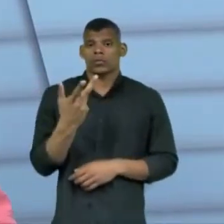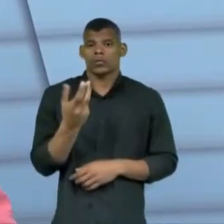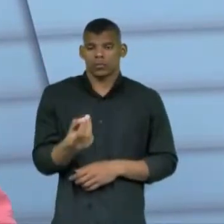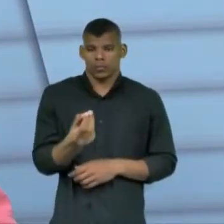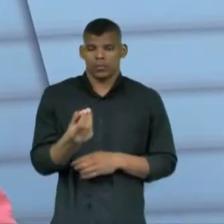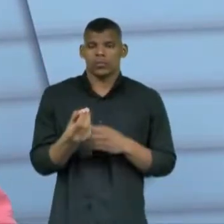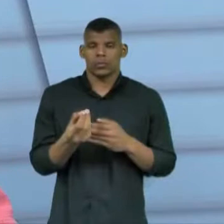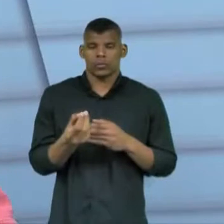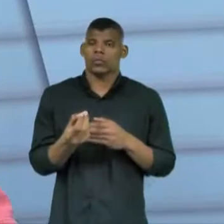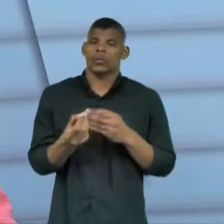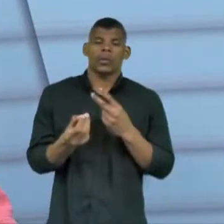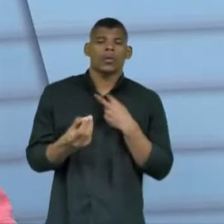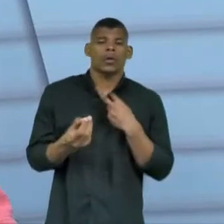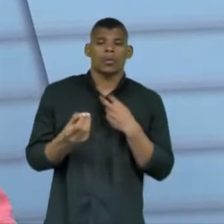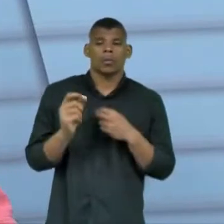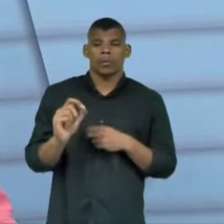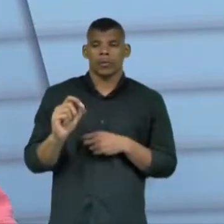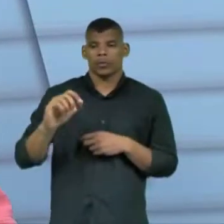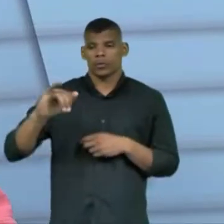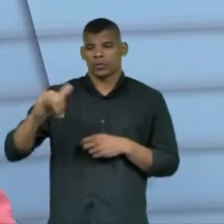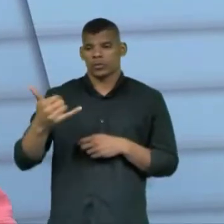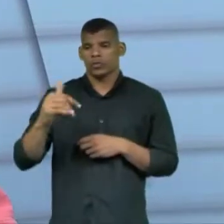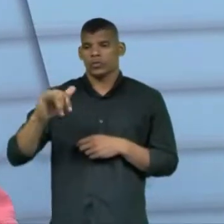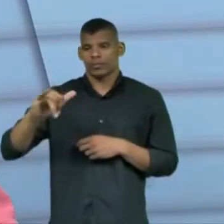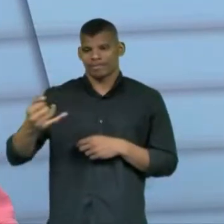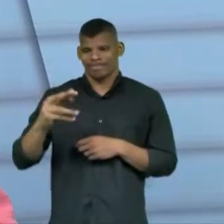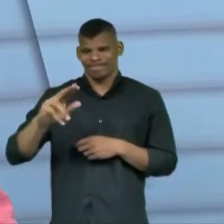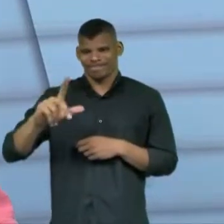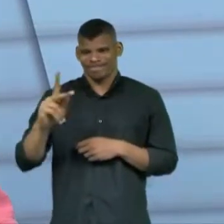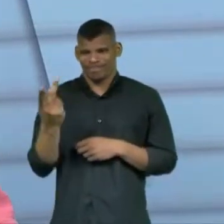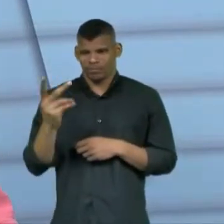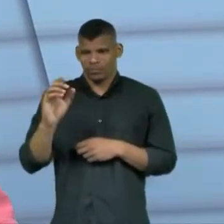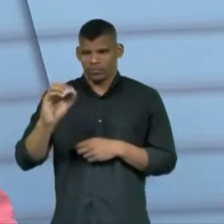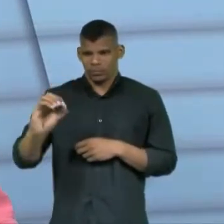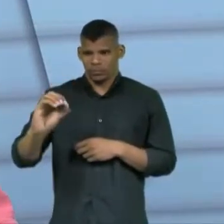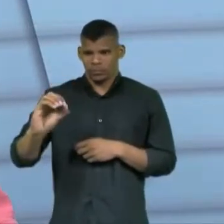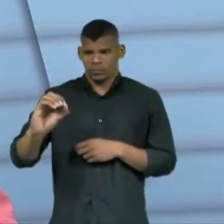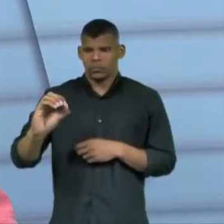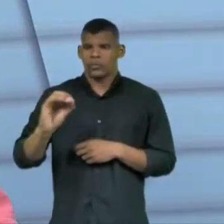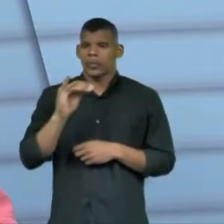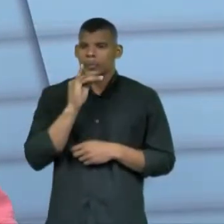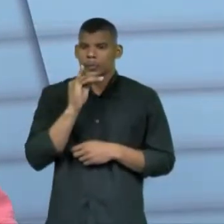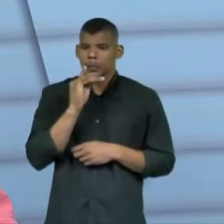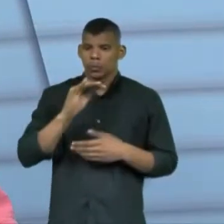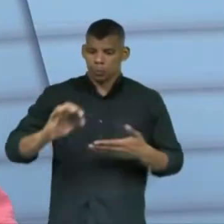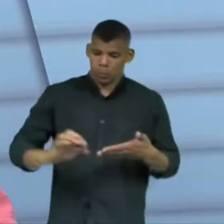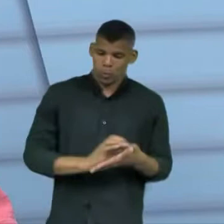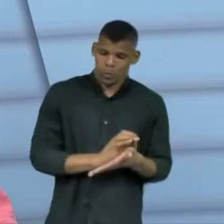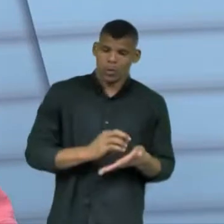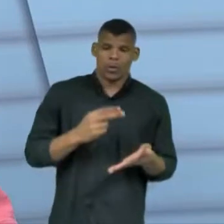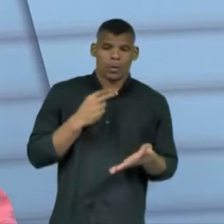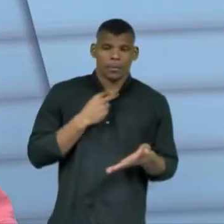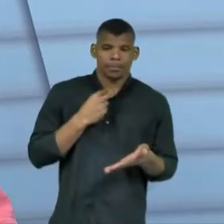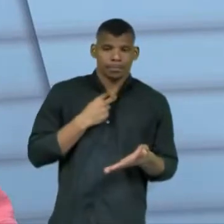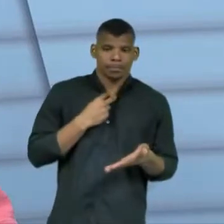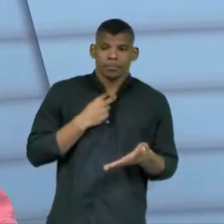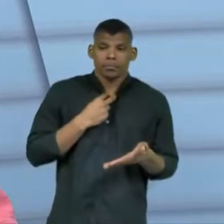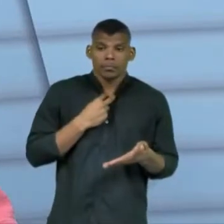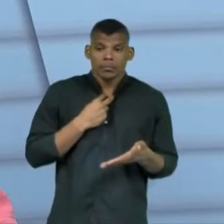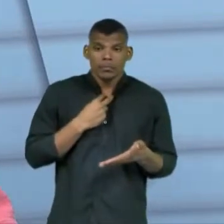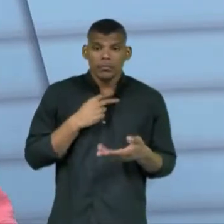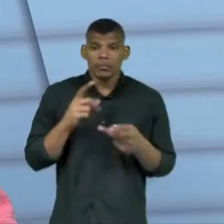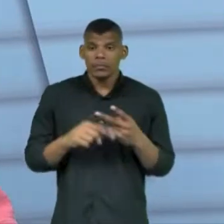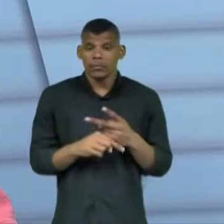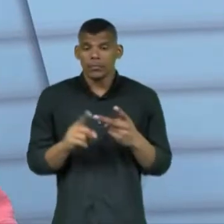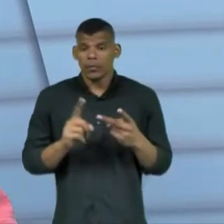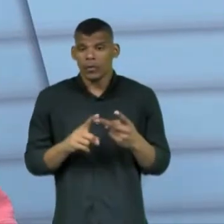vedação de não poder contratar, digamos, o Estado, a União, não pode contratar pessoal, fazer